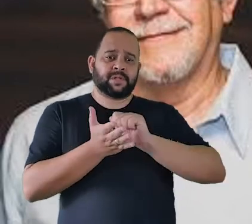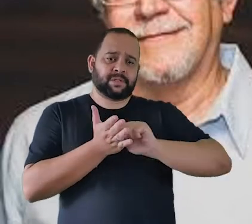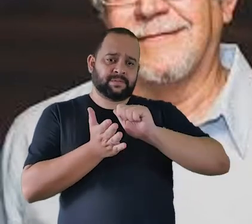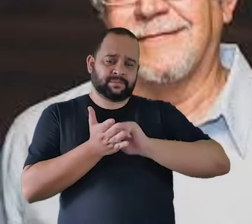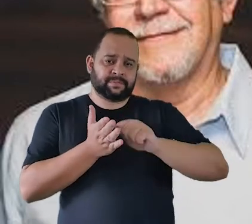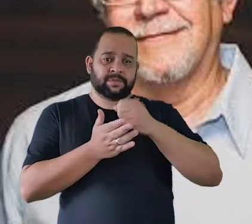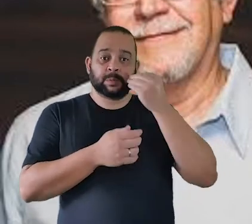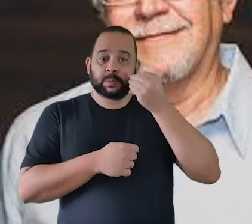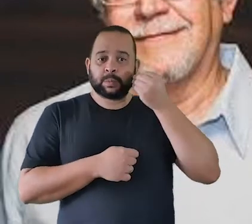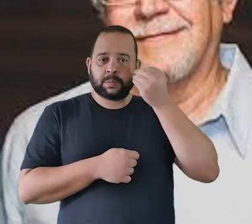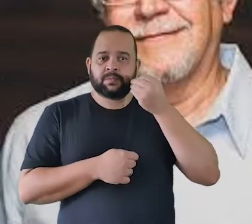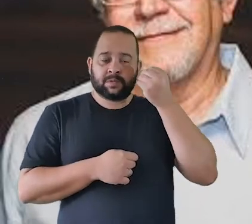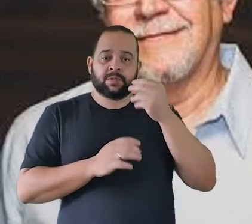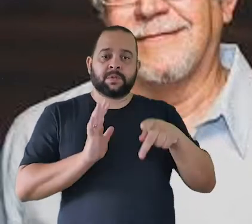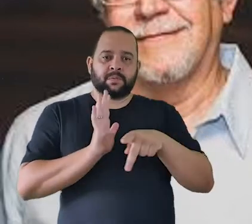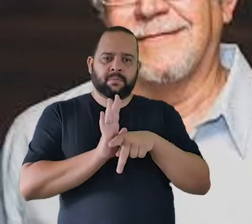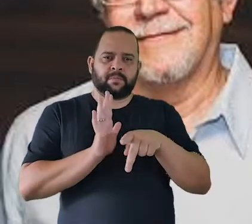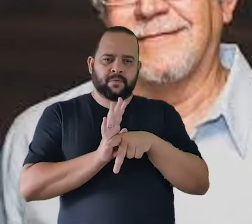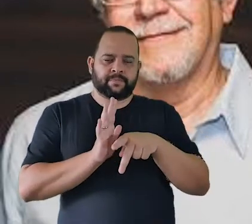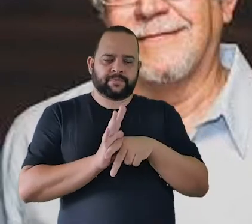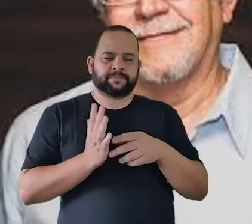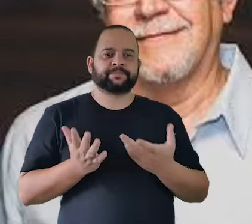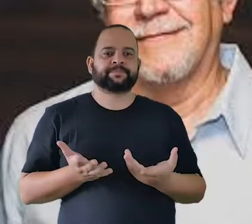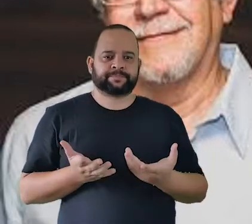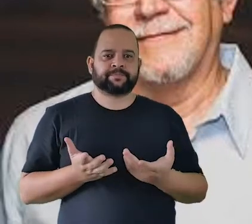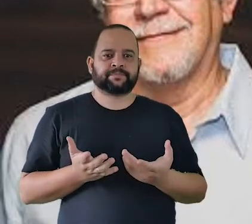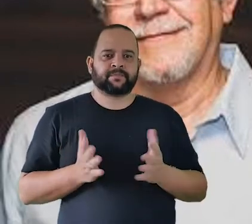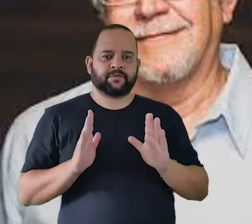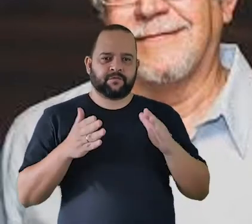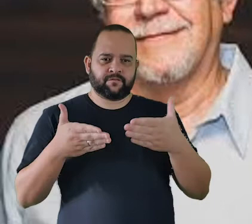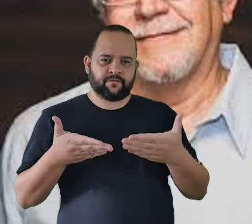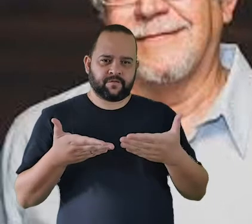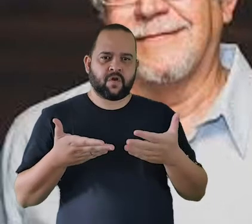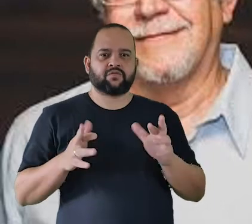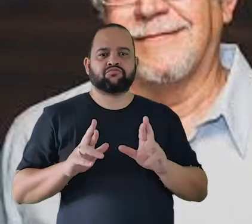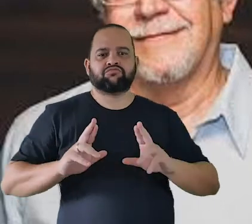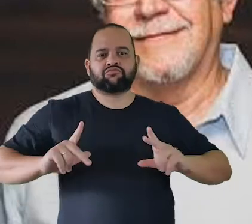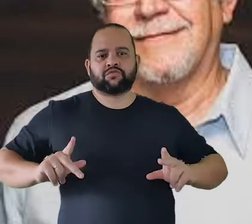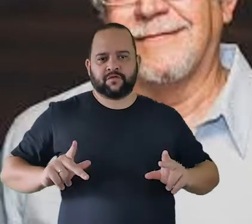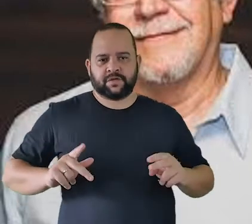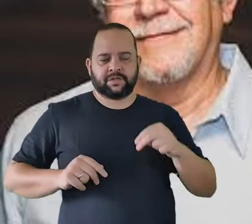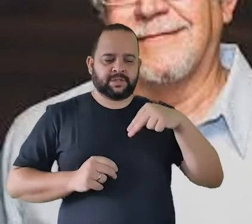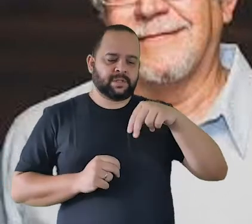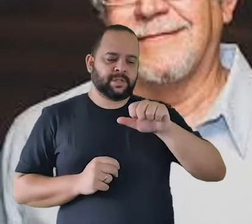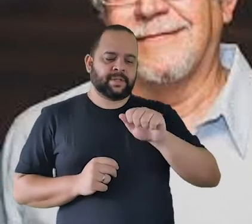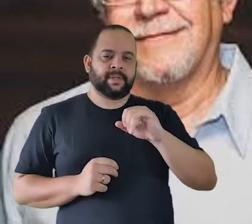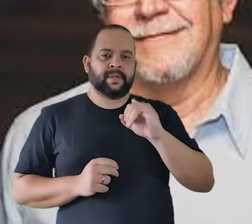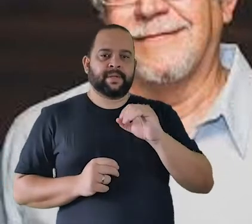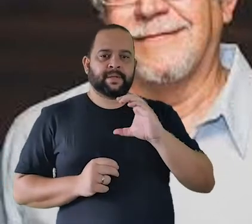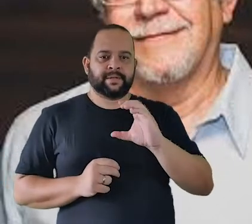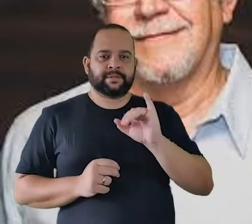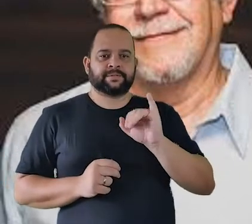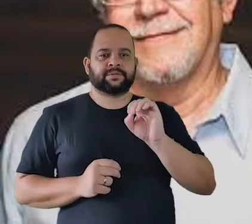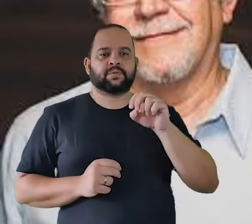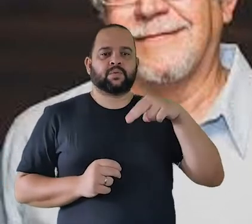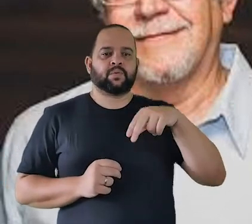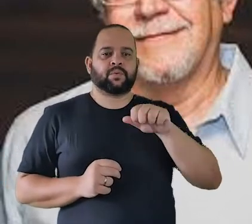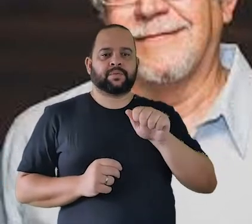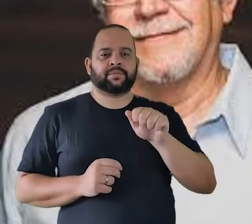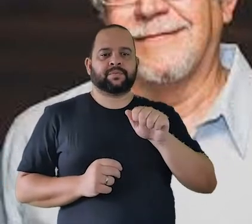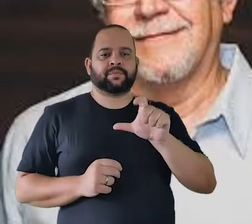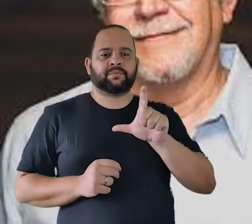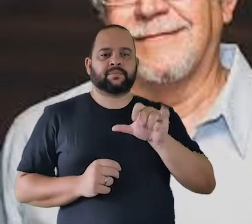composição dele mais nacionalista que os críticos começaram a dizer que